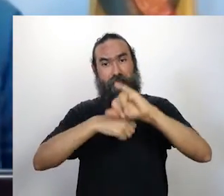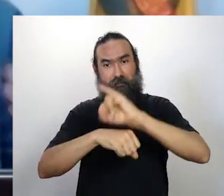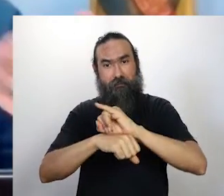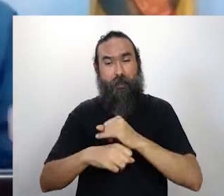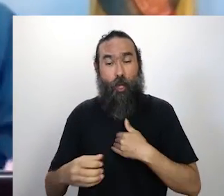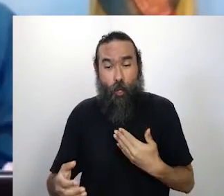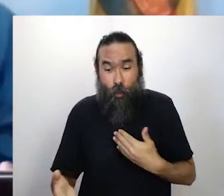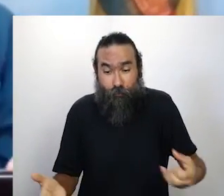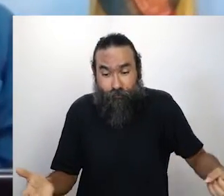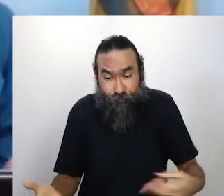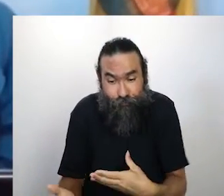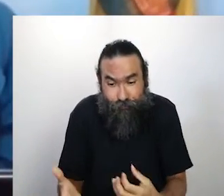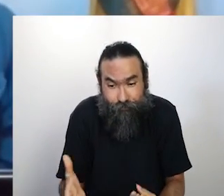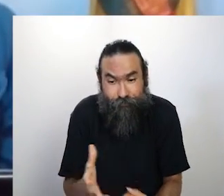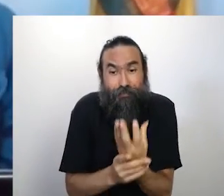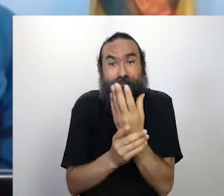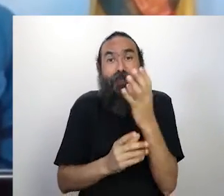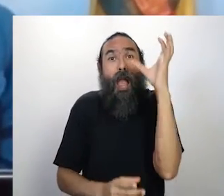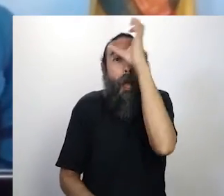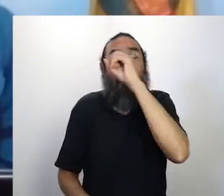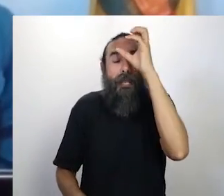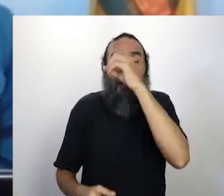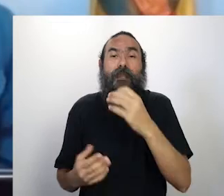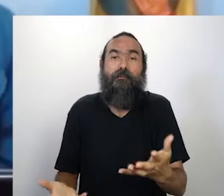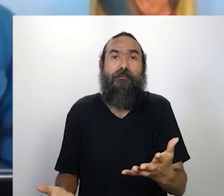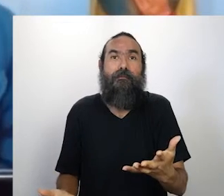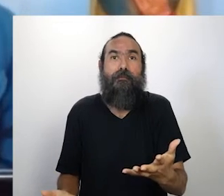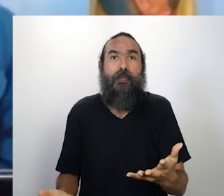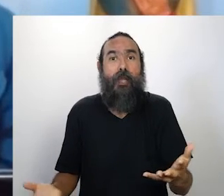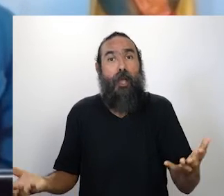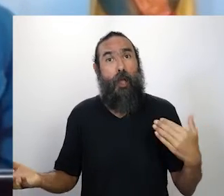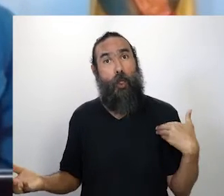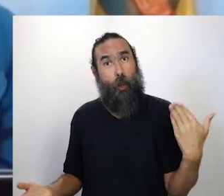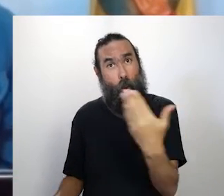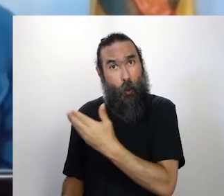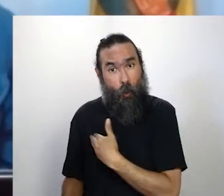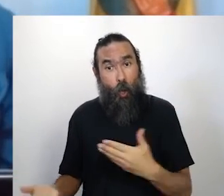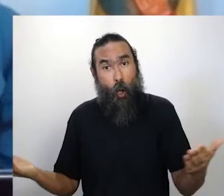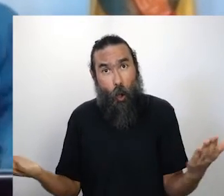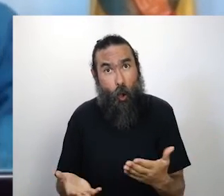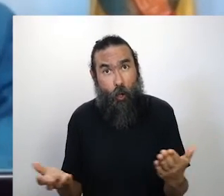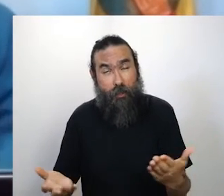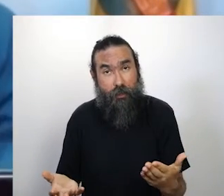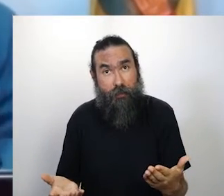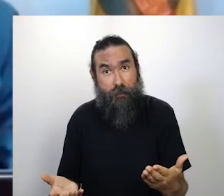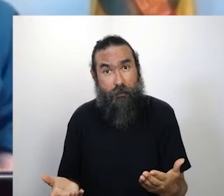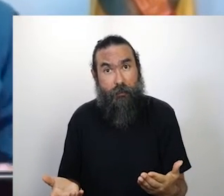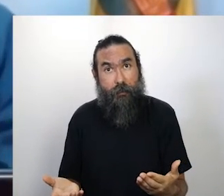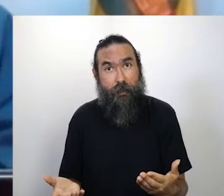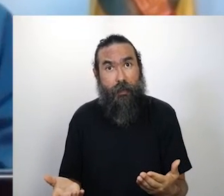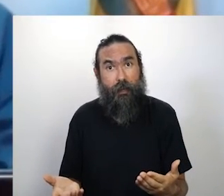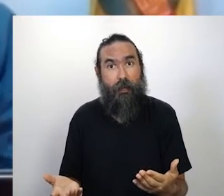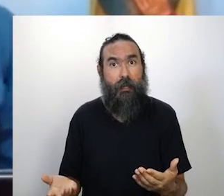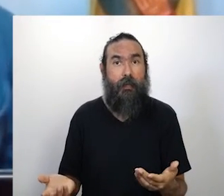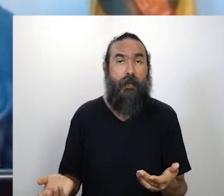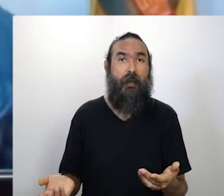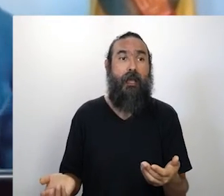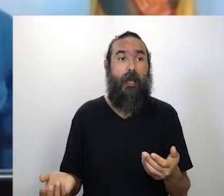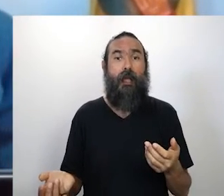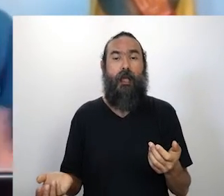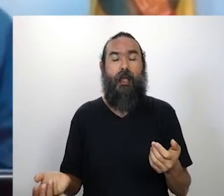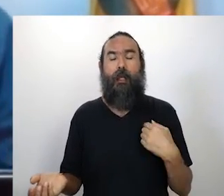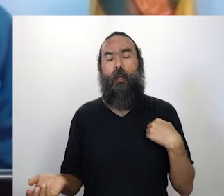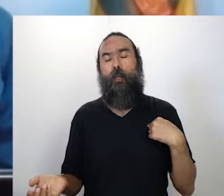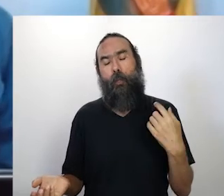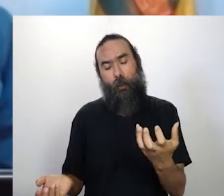estreia hoje fazendo a oficina por aqui. Mas a gente hoje, e eu acho que, independente disso, daqui a um tempo a gente espera que passe, que